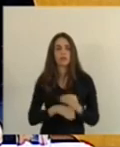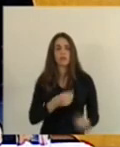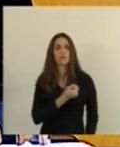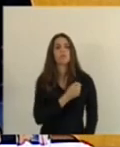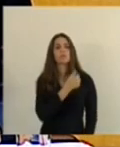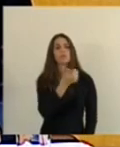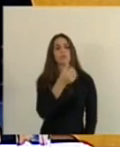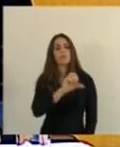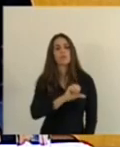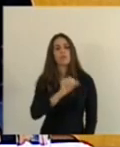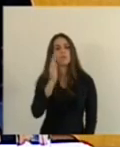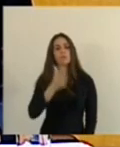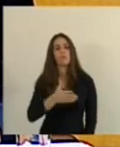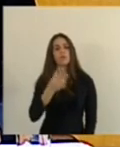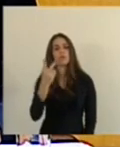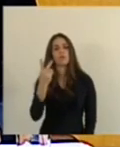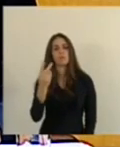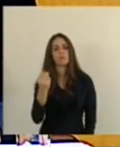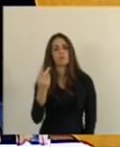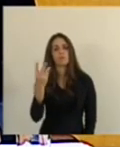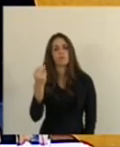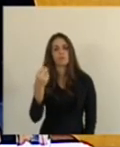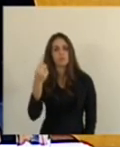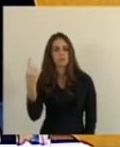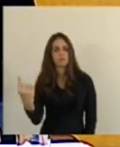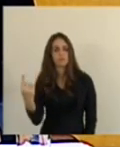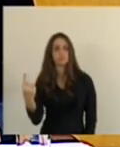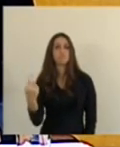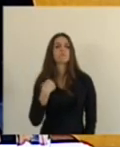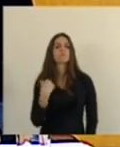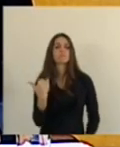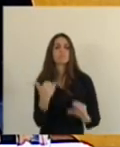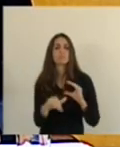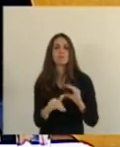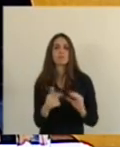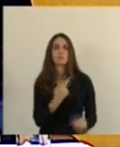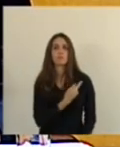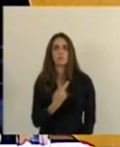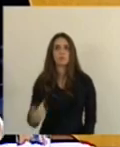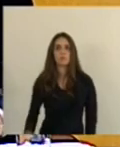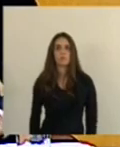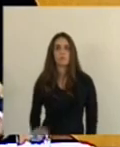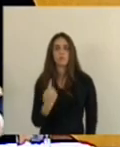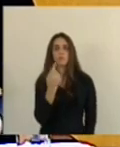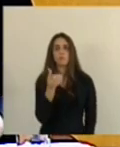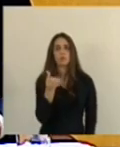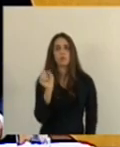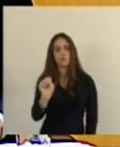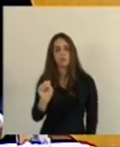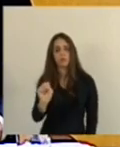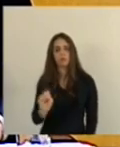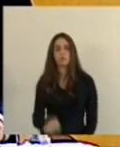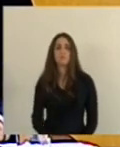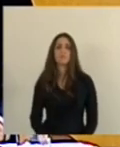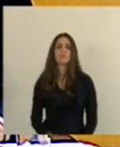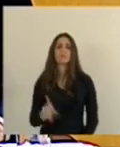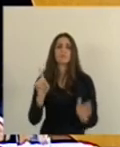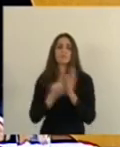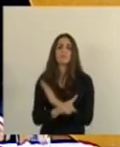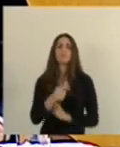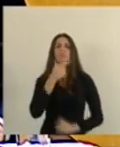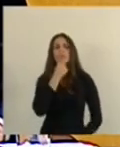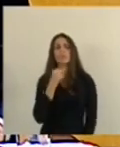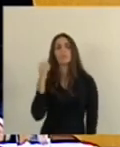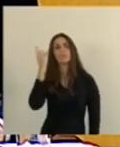-20-21, através da mensagem governamental 168-2021. Como vota o deputado